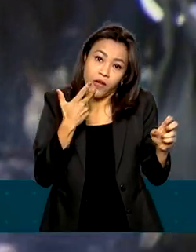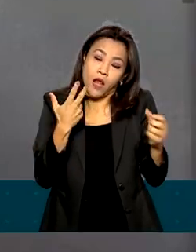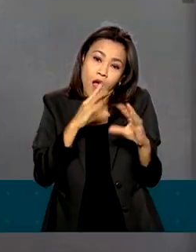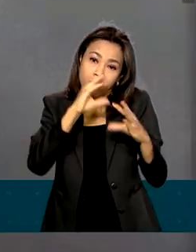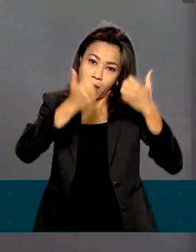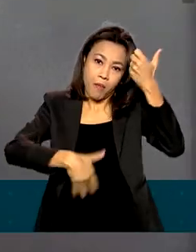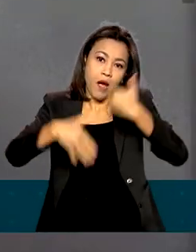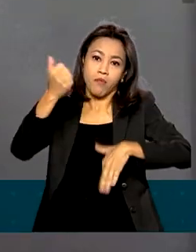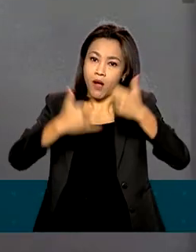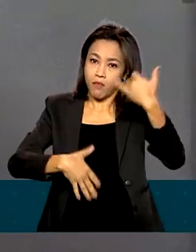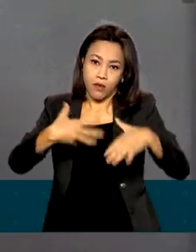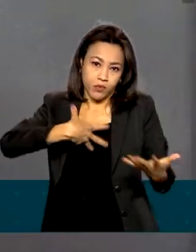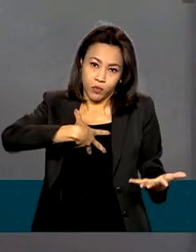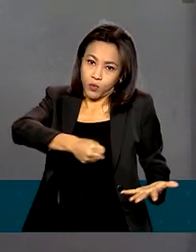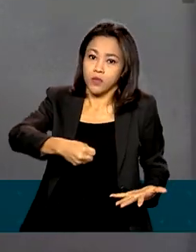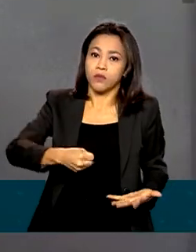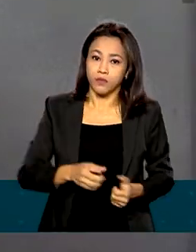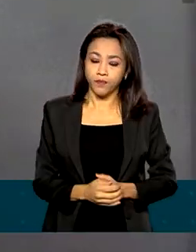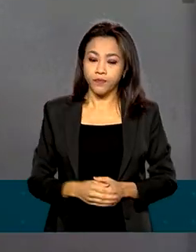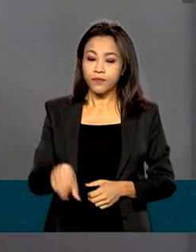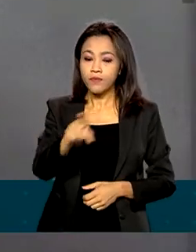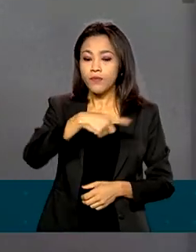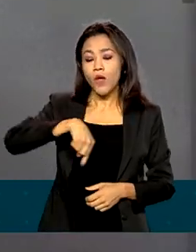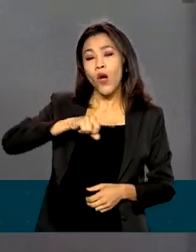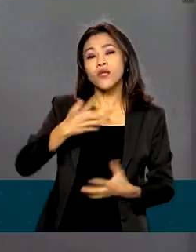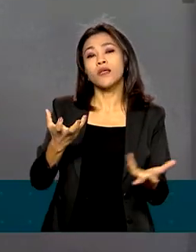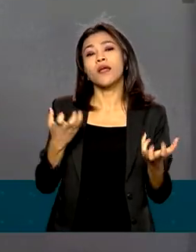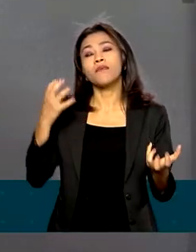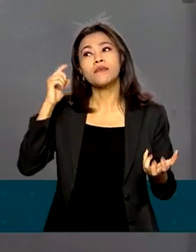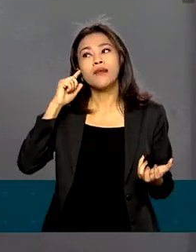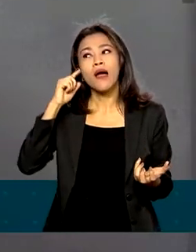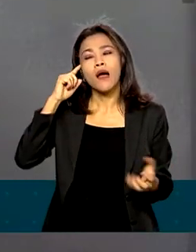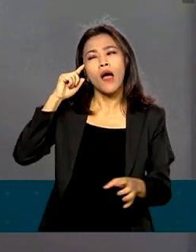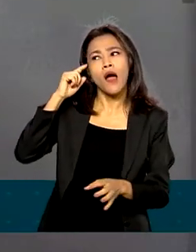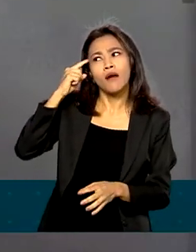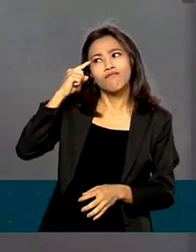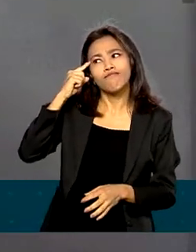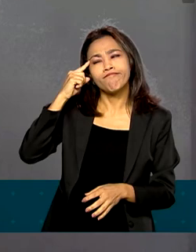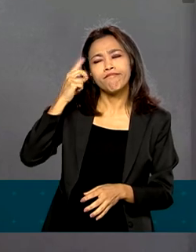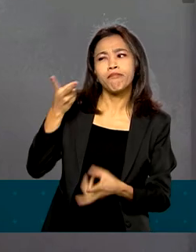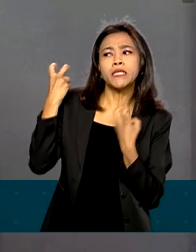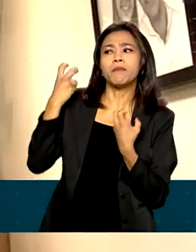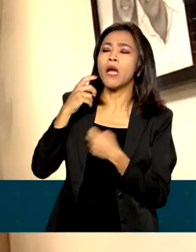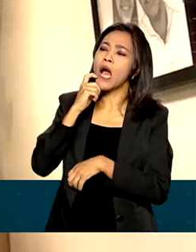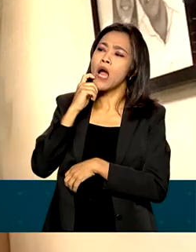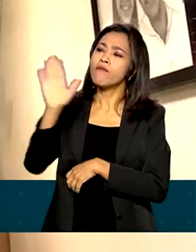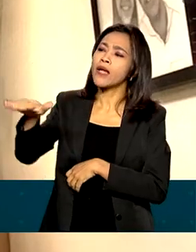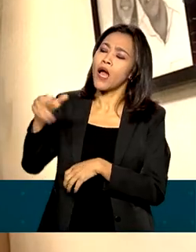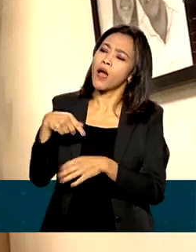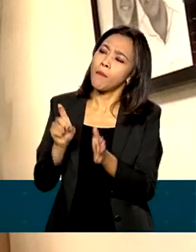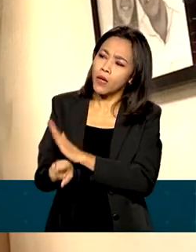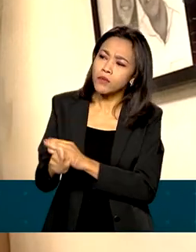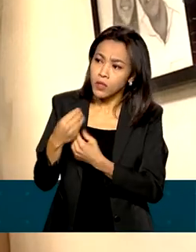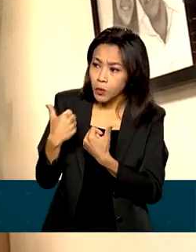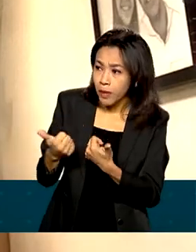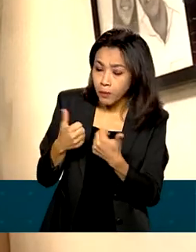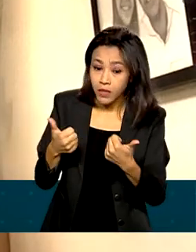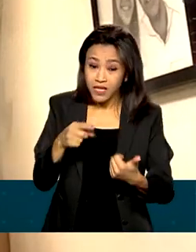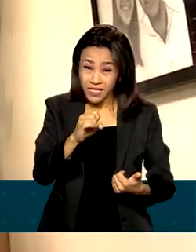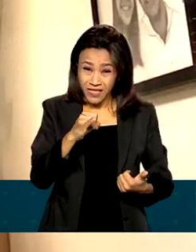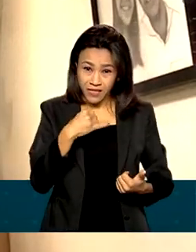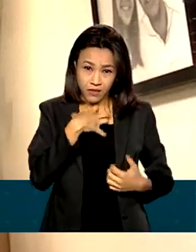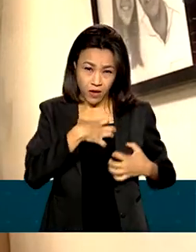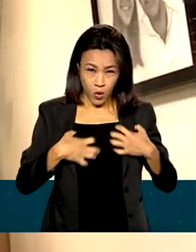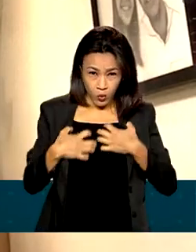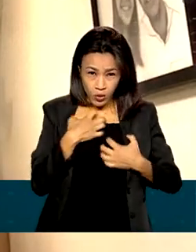assunto. Porque a gente quer adivinhar as coisas e esquece de perguntar para a própria pessoa como é que ela está. Se sentindo angustiada e